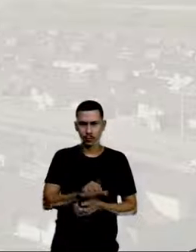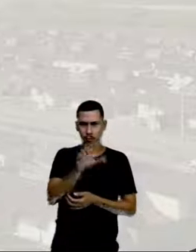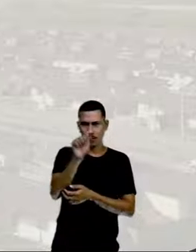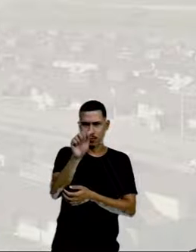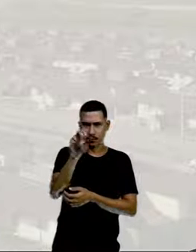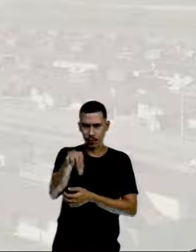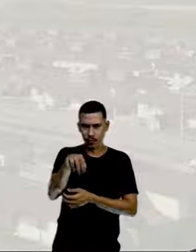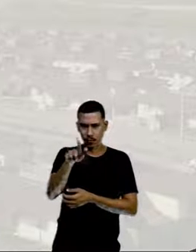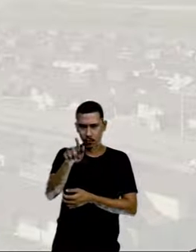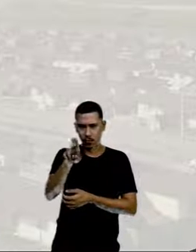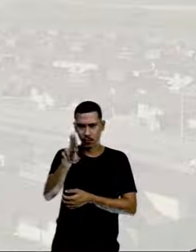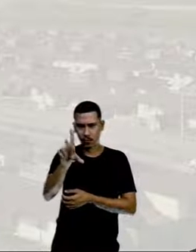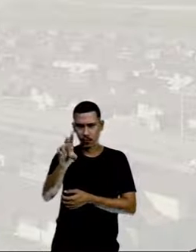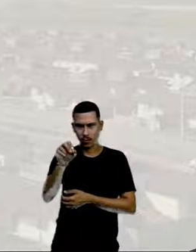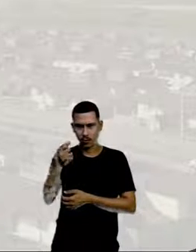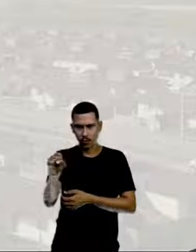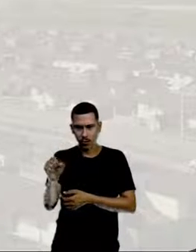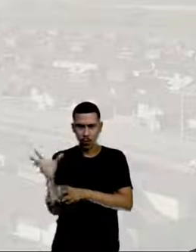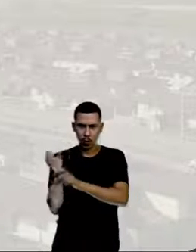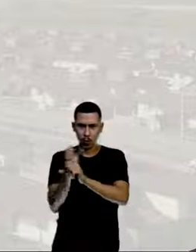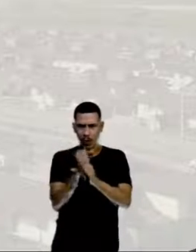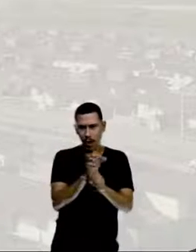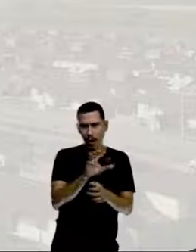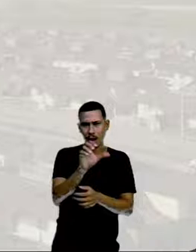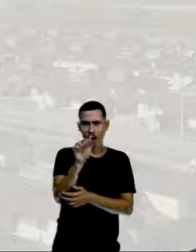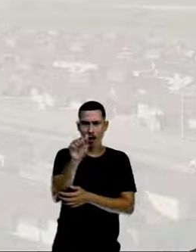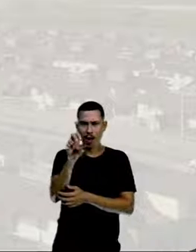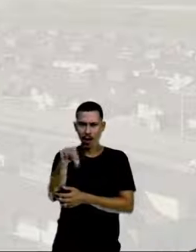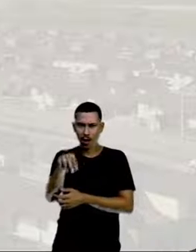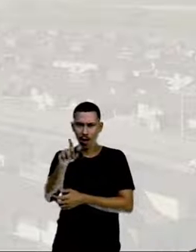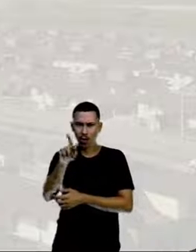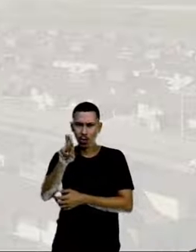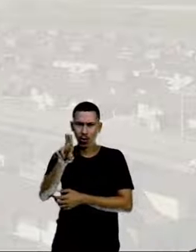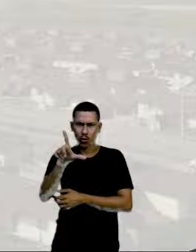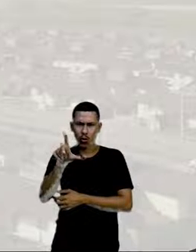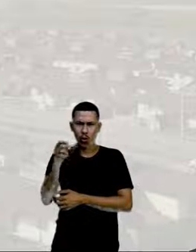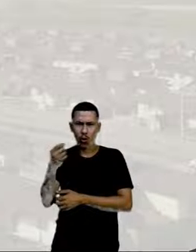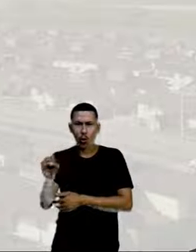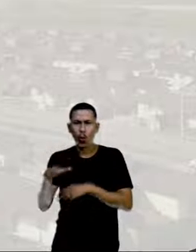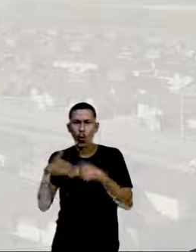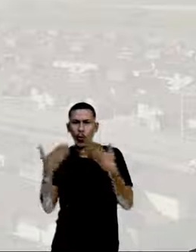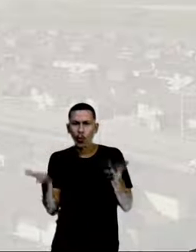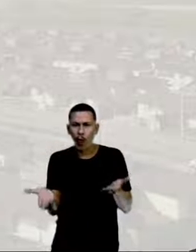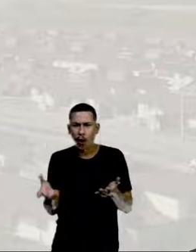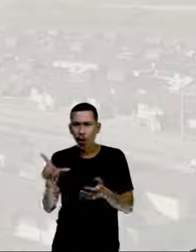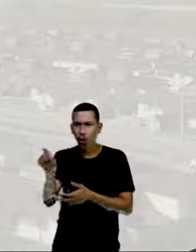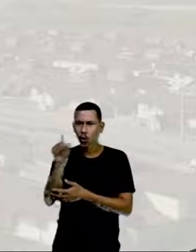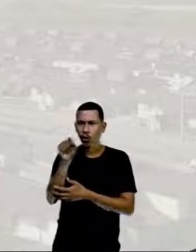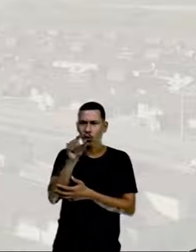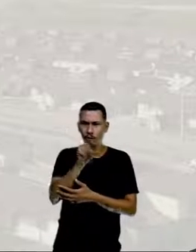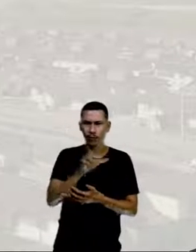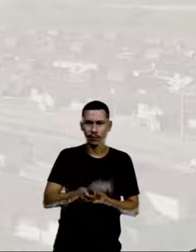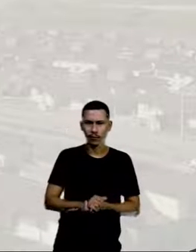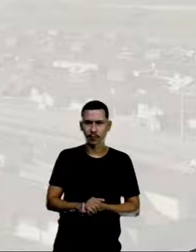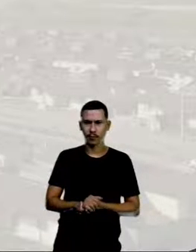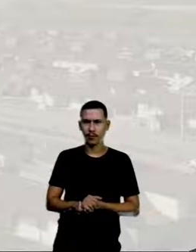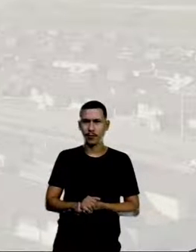complementares, suplementares, replementares, rudimentares. Então, acertou aqui quem respondeu?